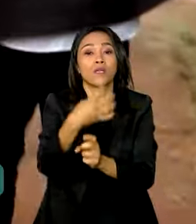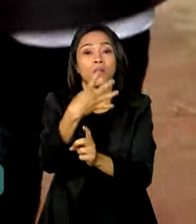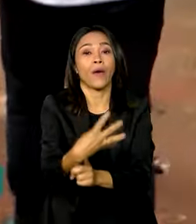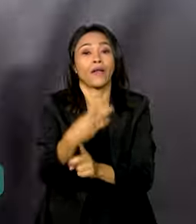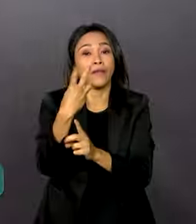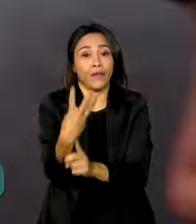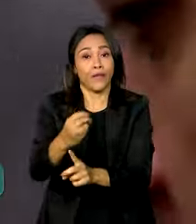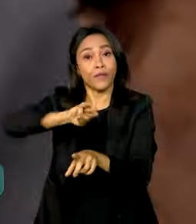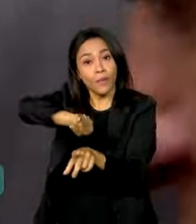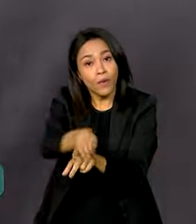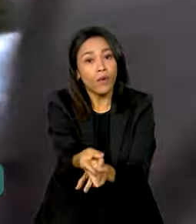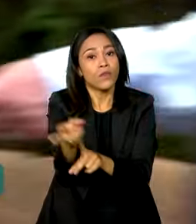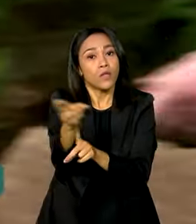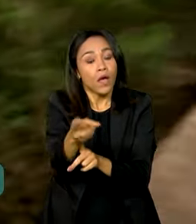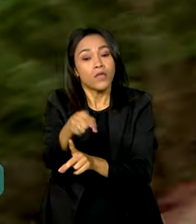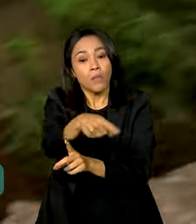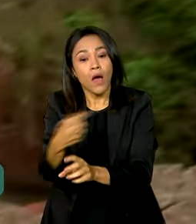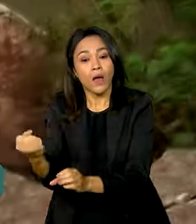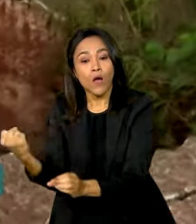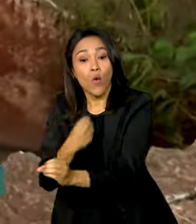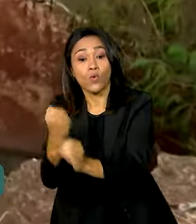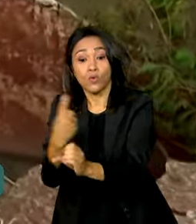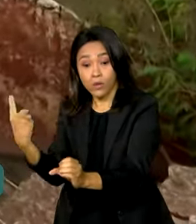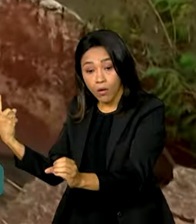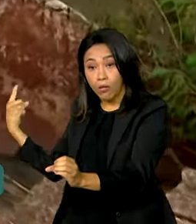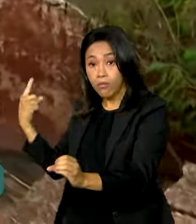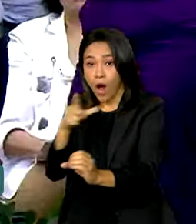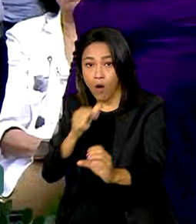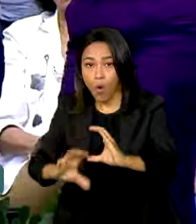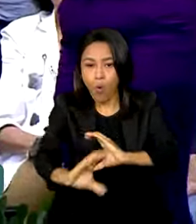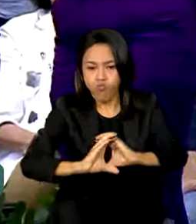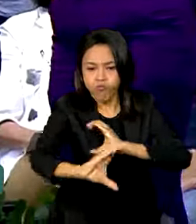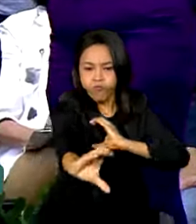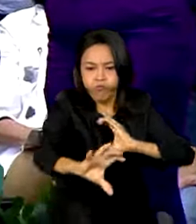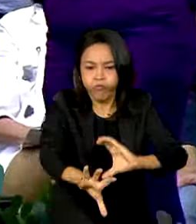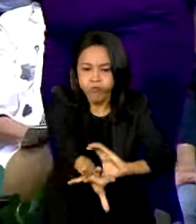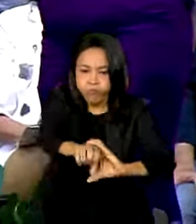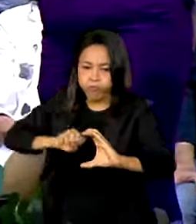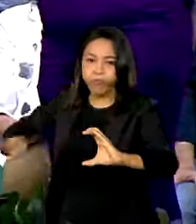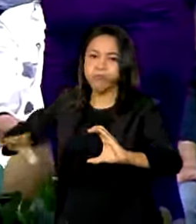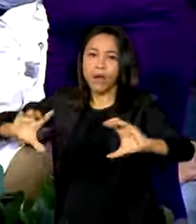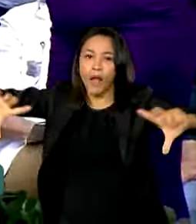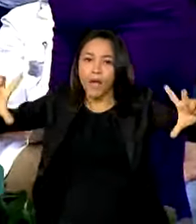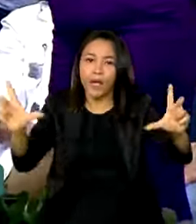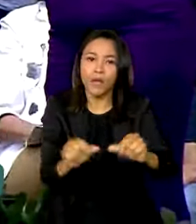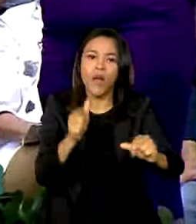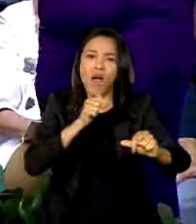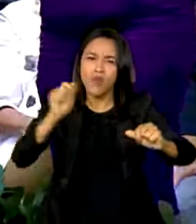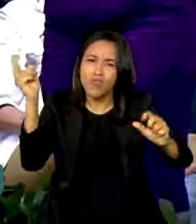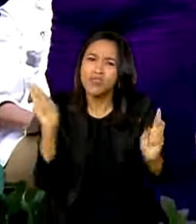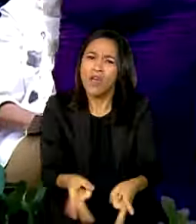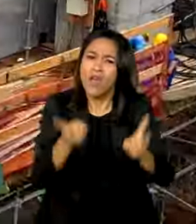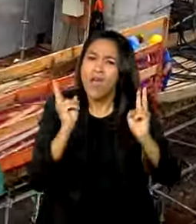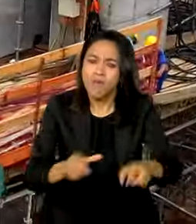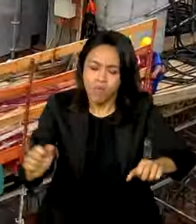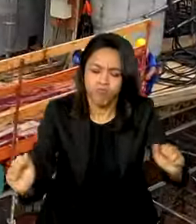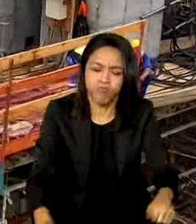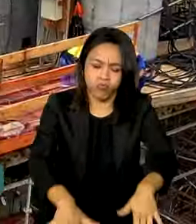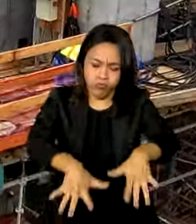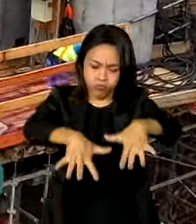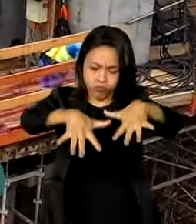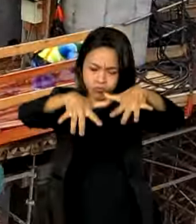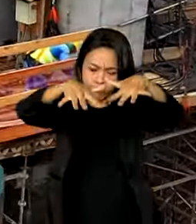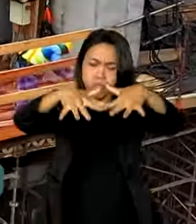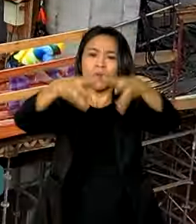para obras de drenagem destinadas a acabar com as cheias que costumam afetar a região.